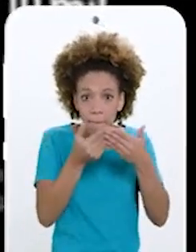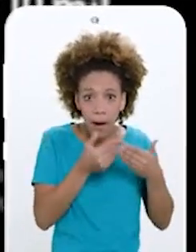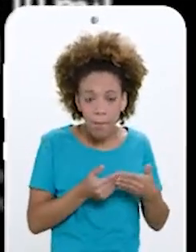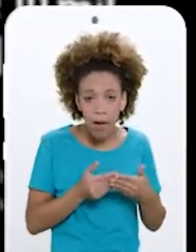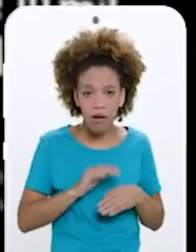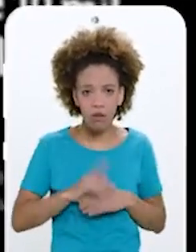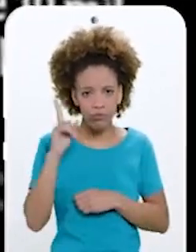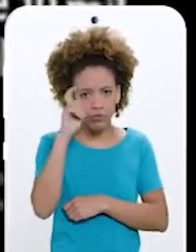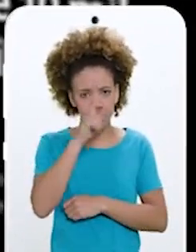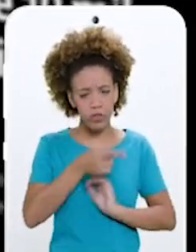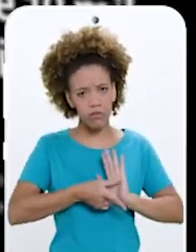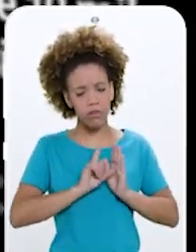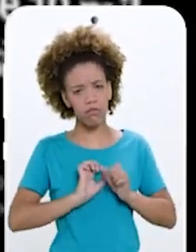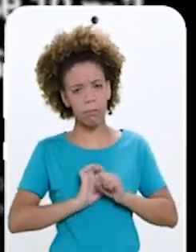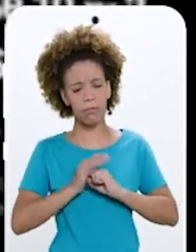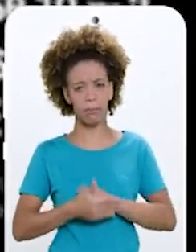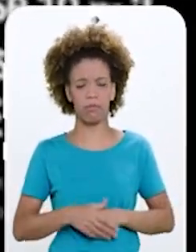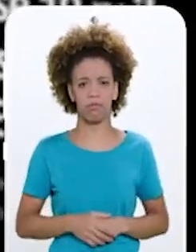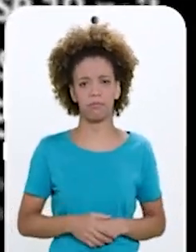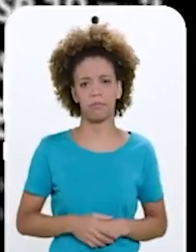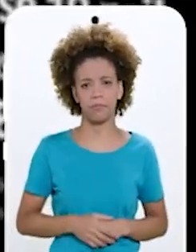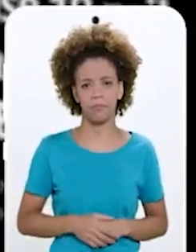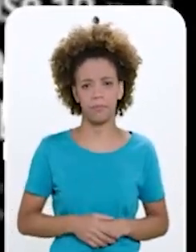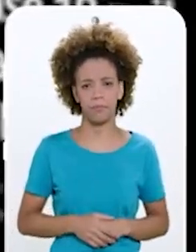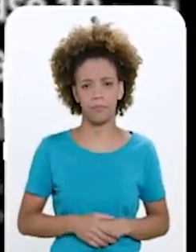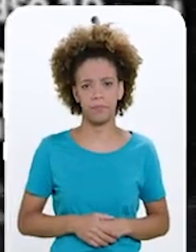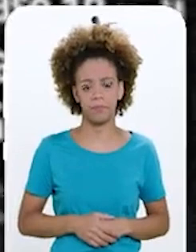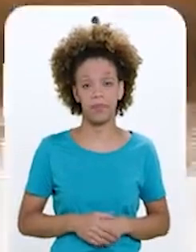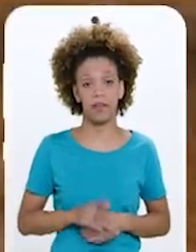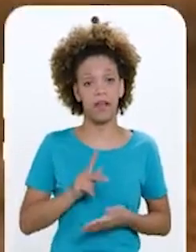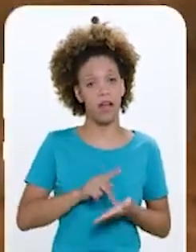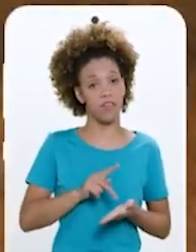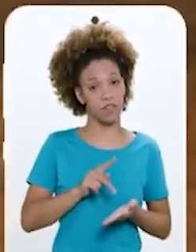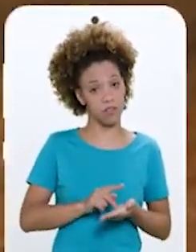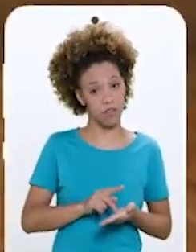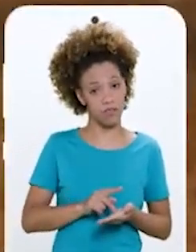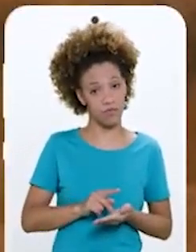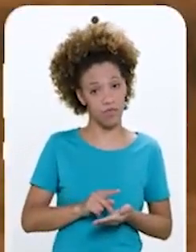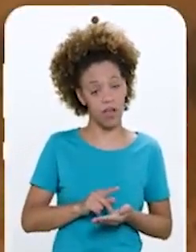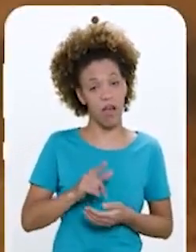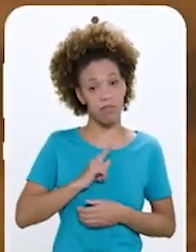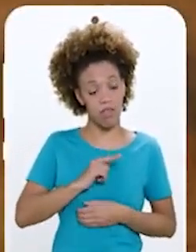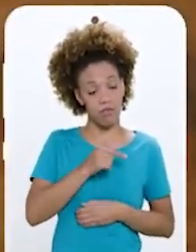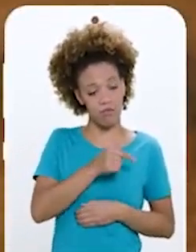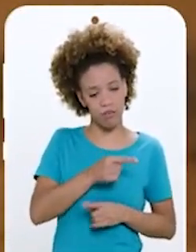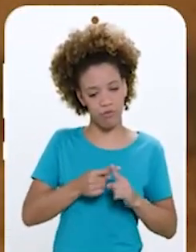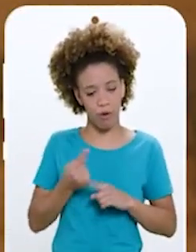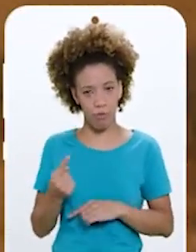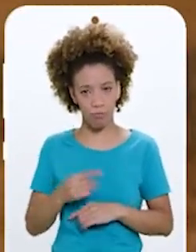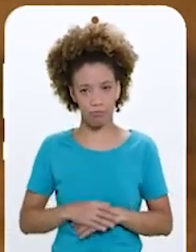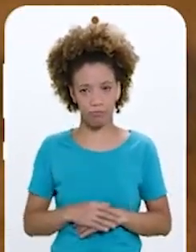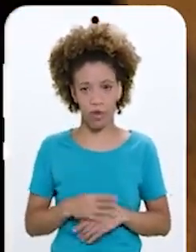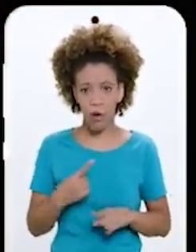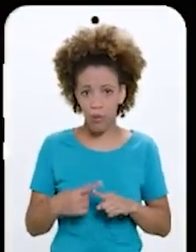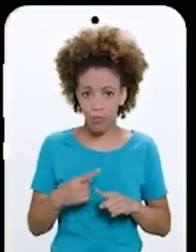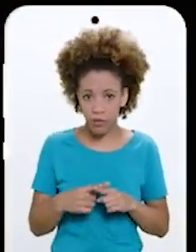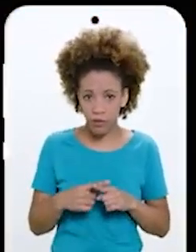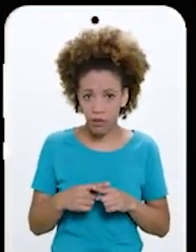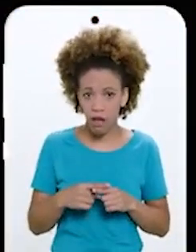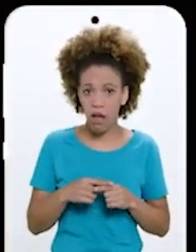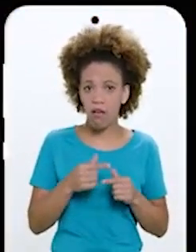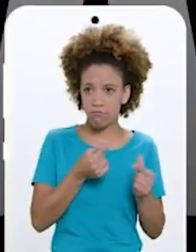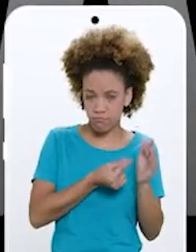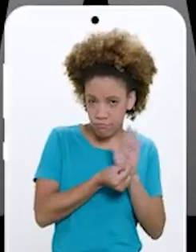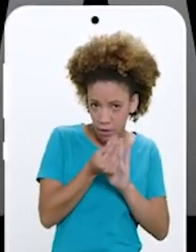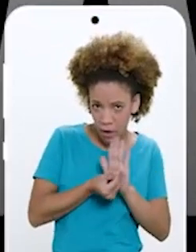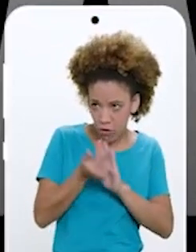Vagas perdidas Dificuldades econômicas antes da pandemia A verdade é que estamos levando um tremendo 7 a 1 Porque estamos